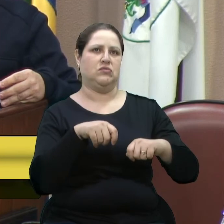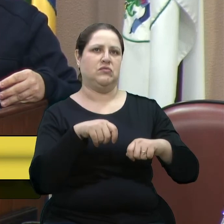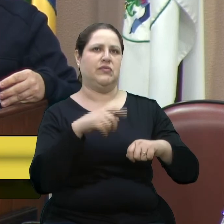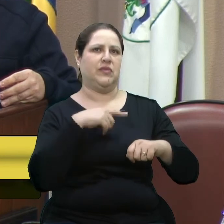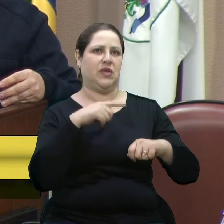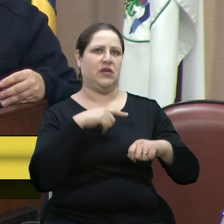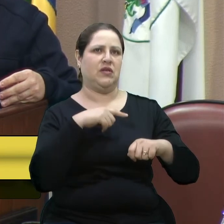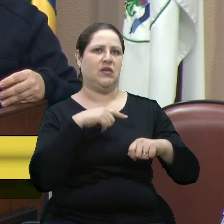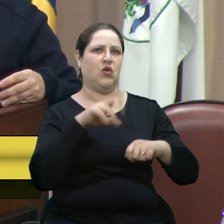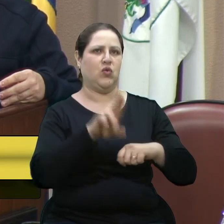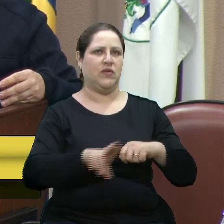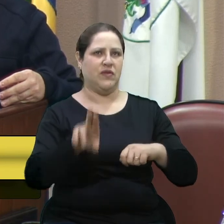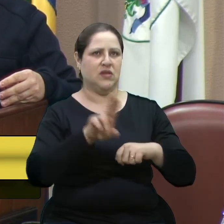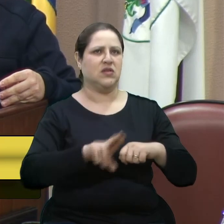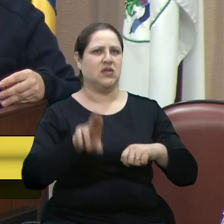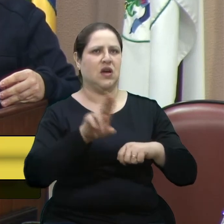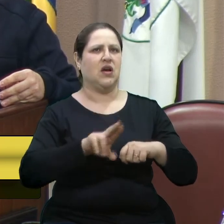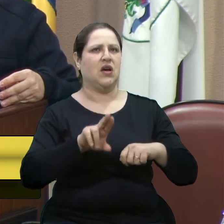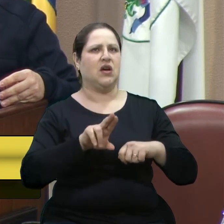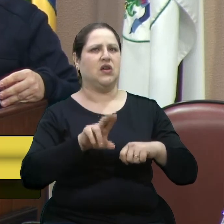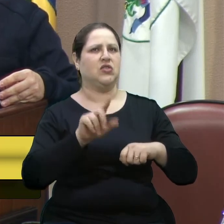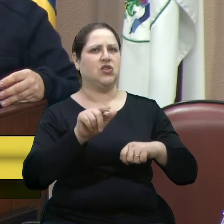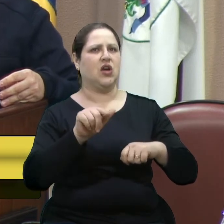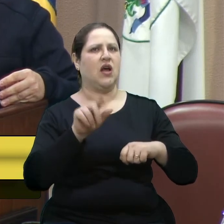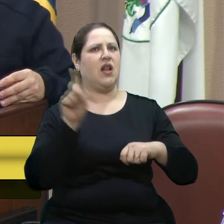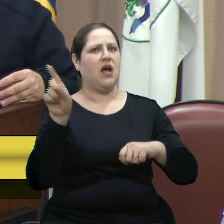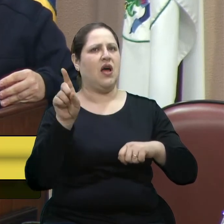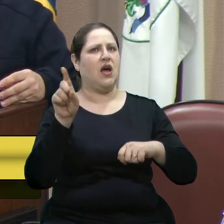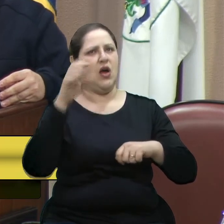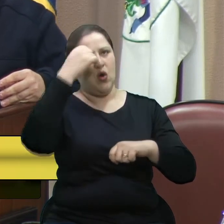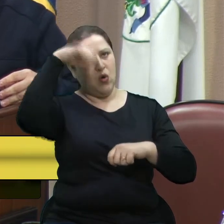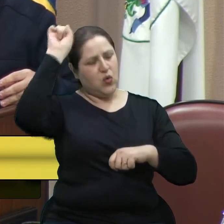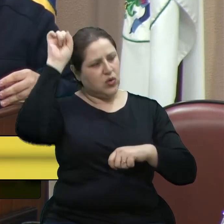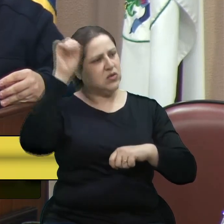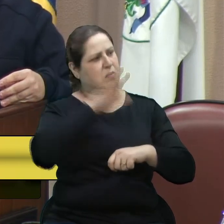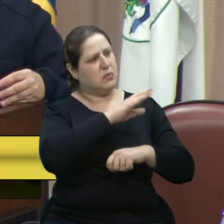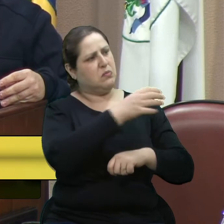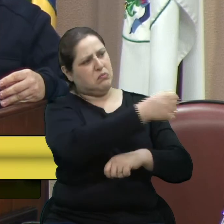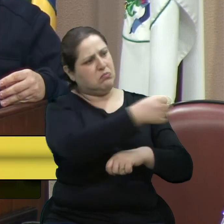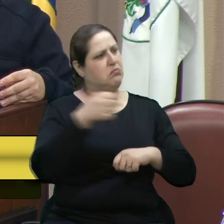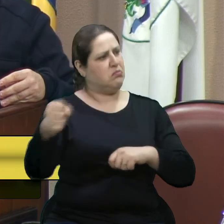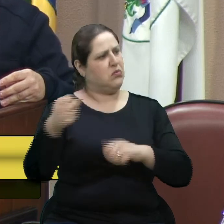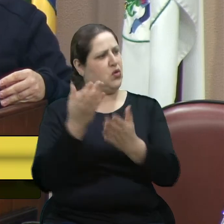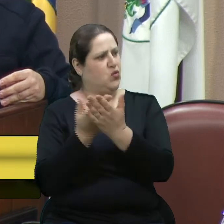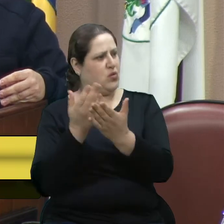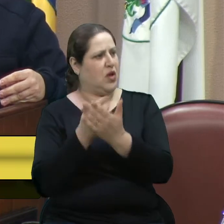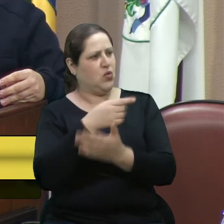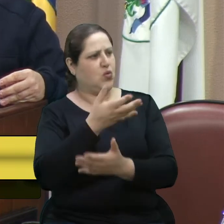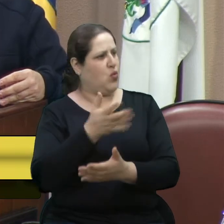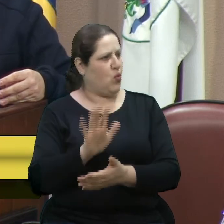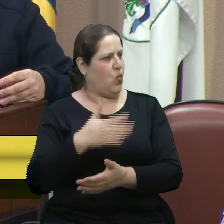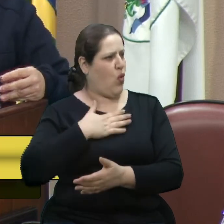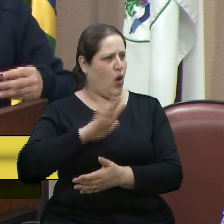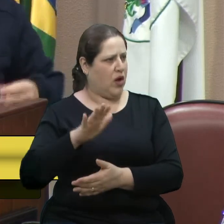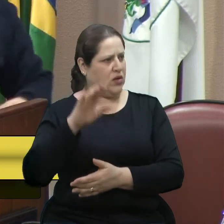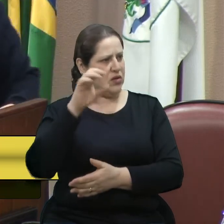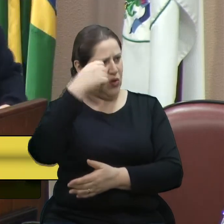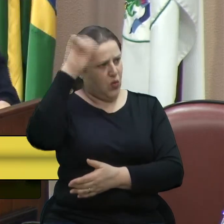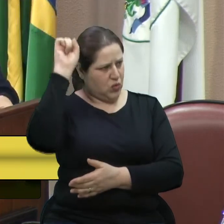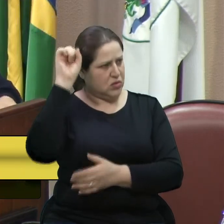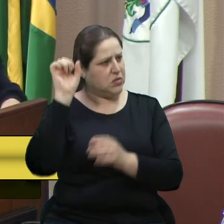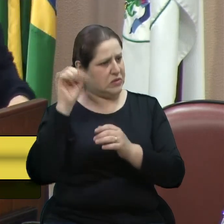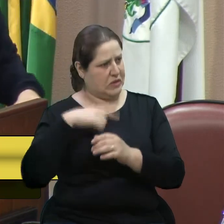Universidade já avançada para as pessoas ali na UCS. Sugiro o senhor fazer. Mas o senhor não gosta da UCS, tem várias EADs aí. Obrigado.